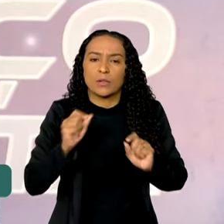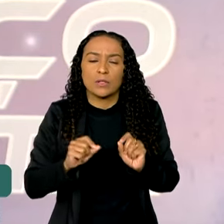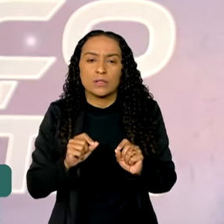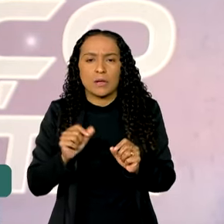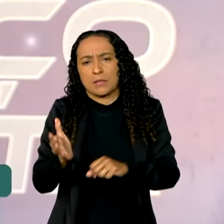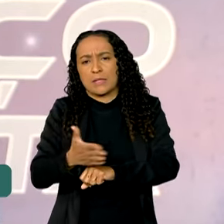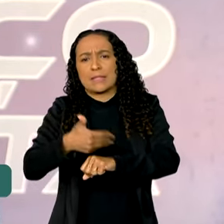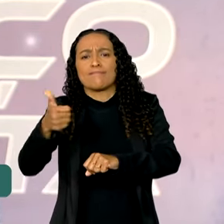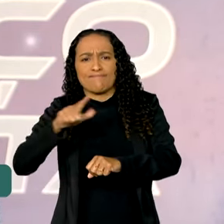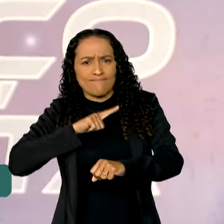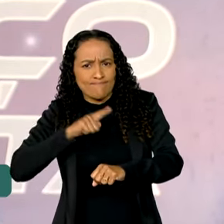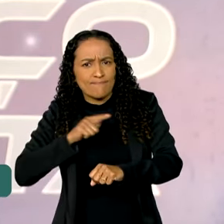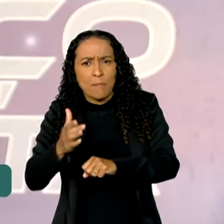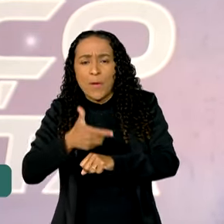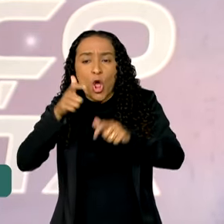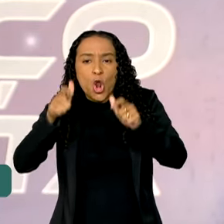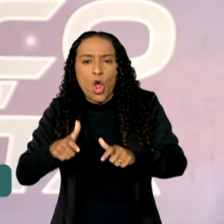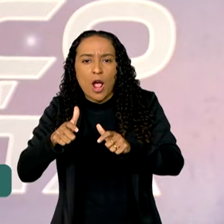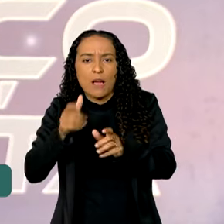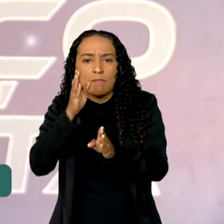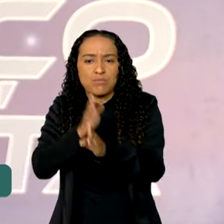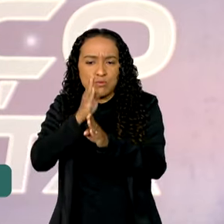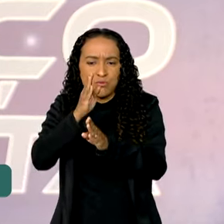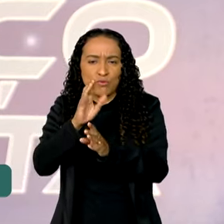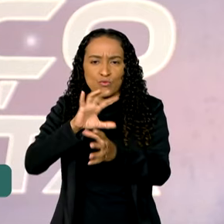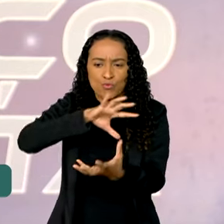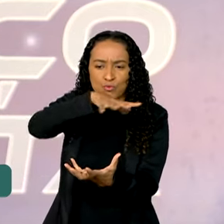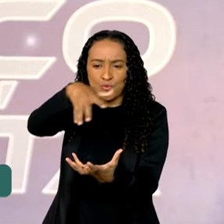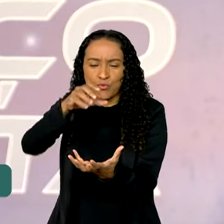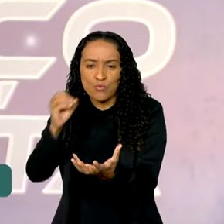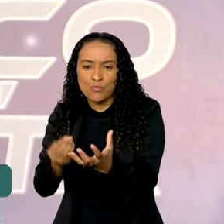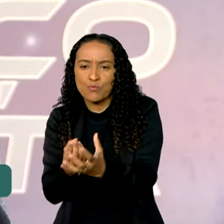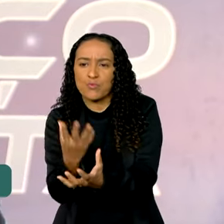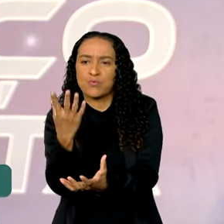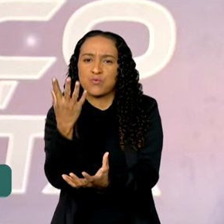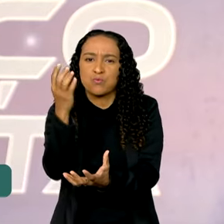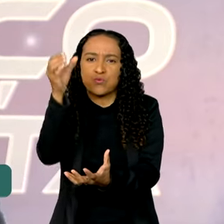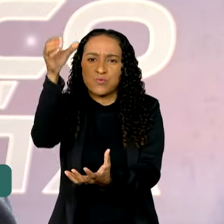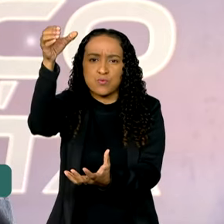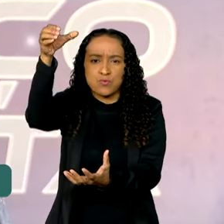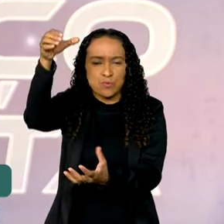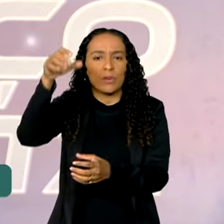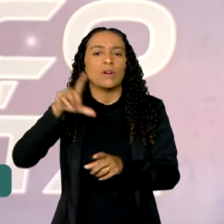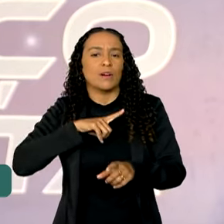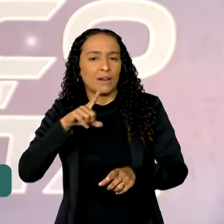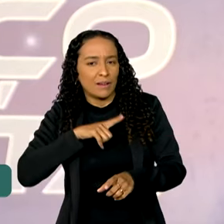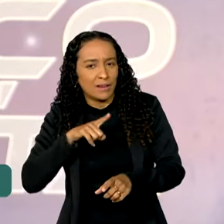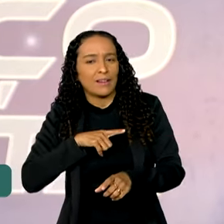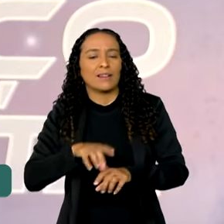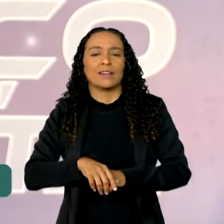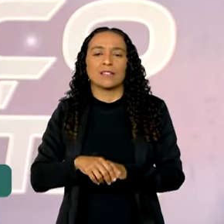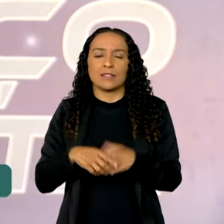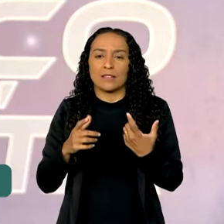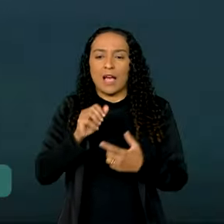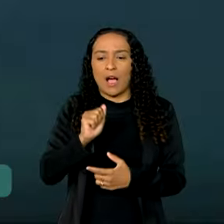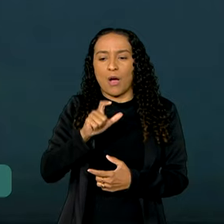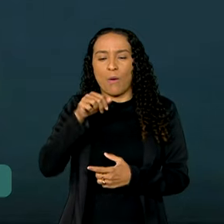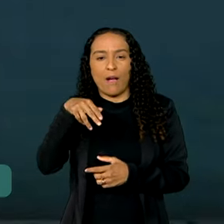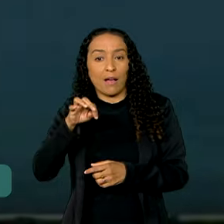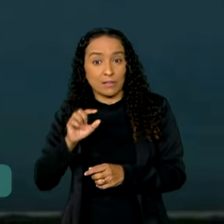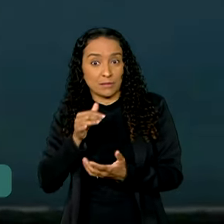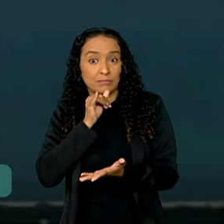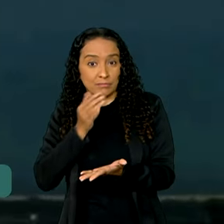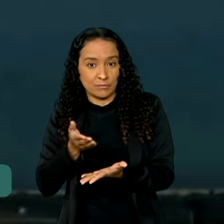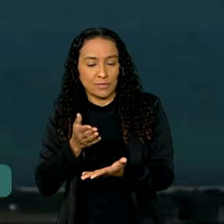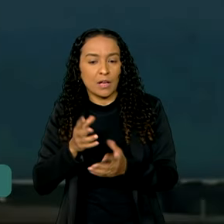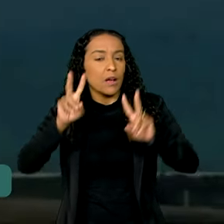a melhor localização geográfica para o lançamento de satélites a partir do centro de lançamento de Alcântara, por exemplo. Os